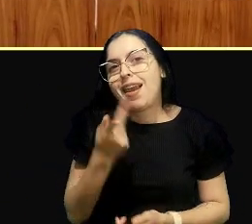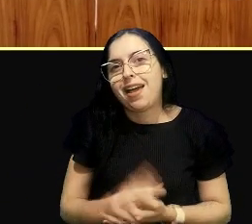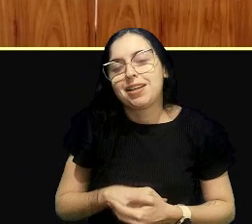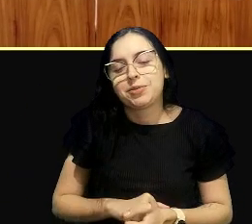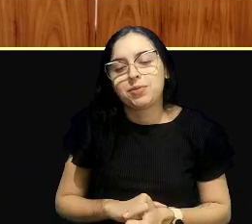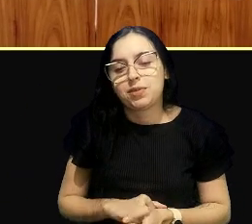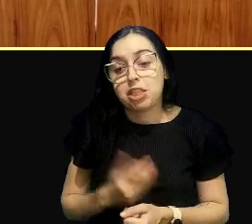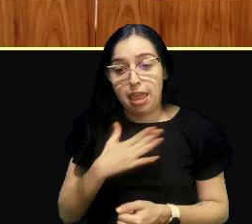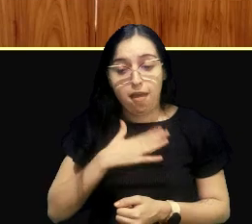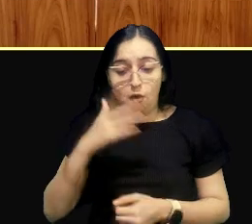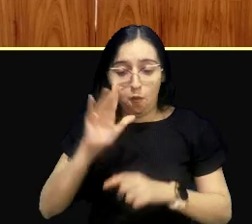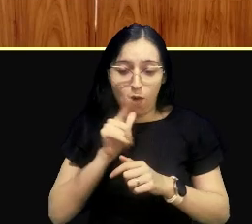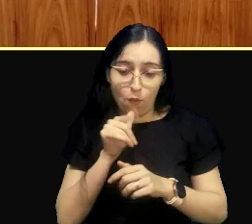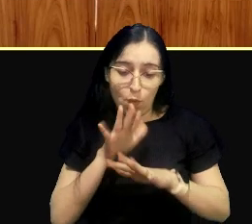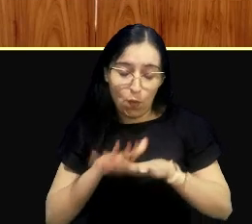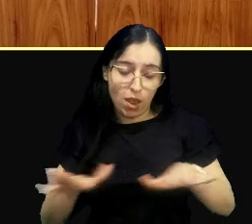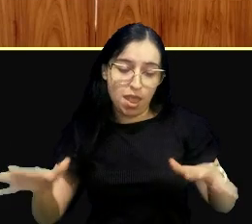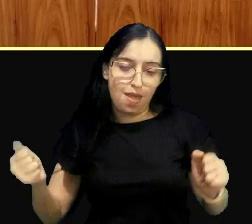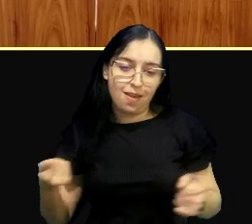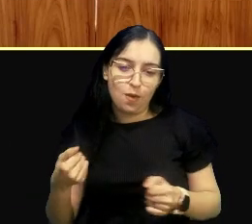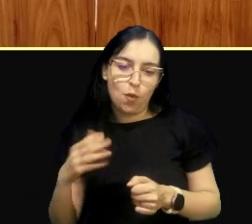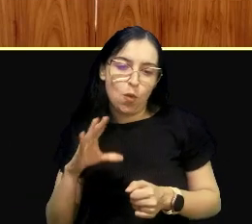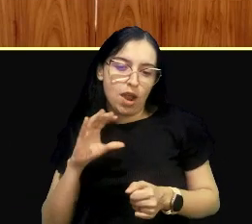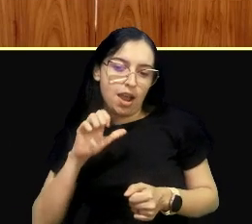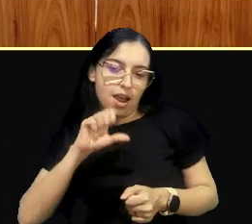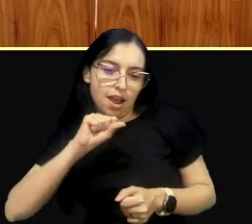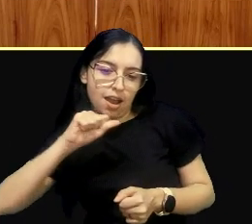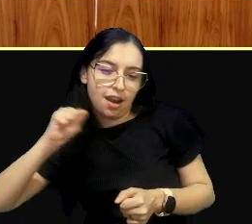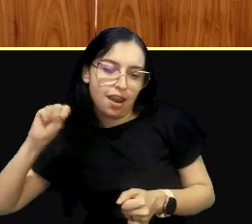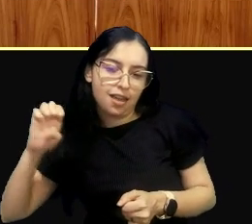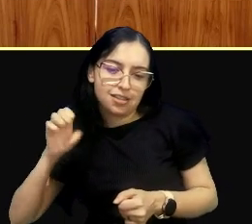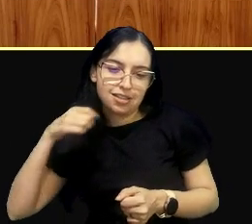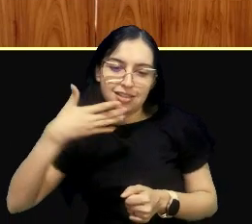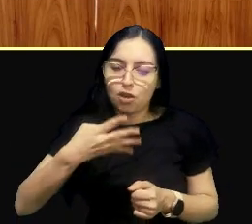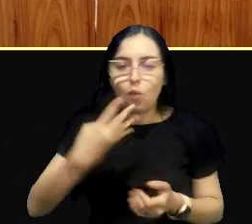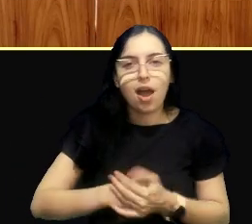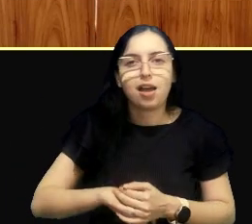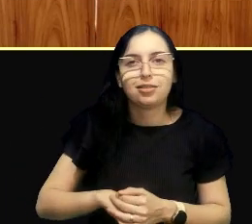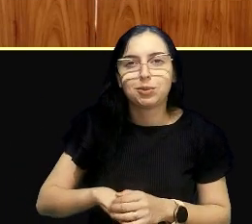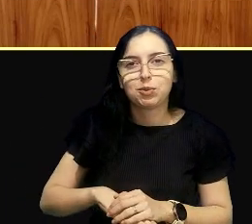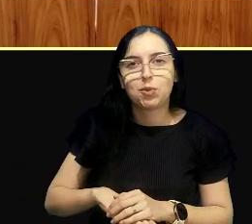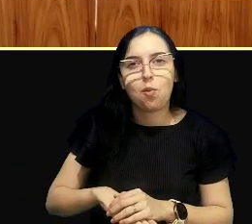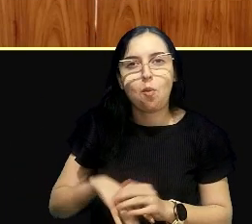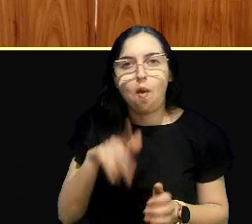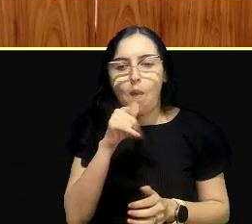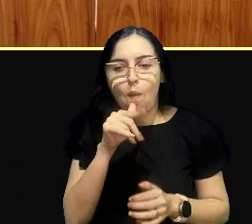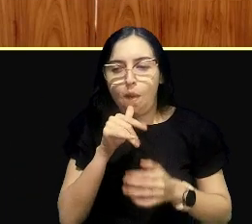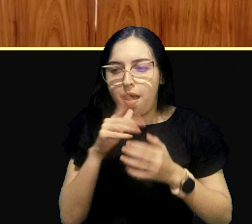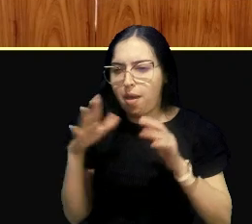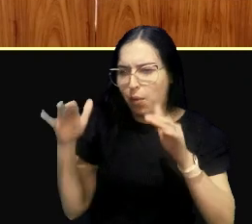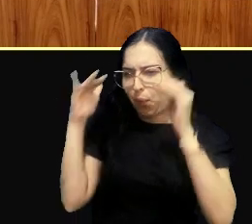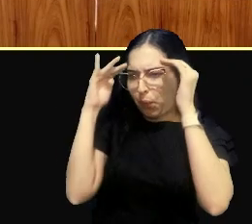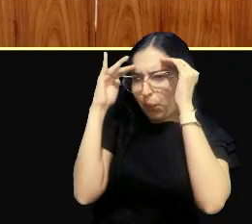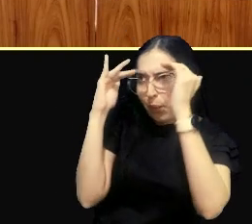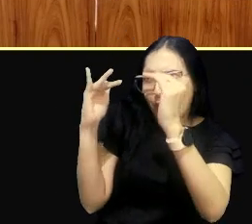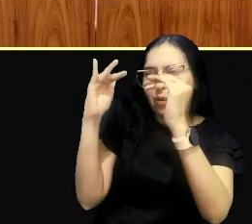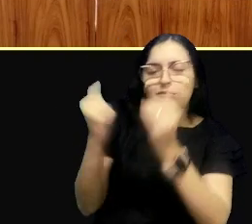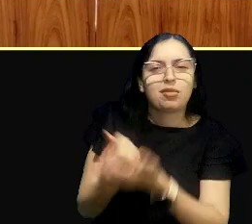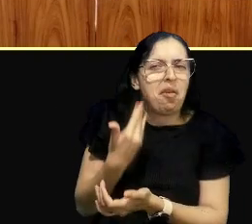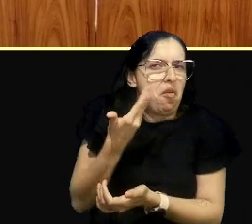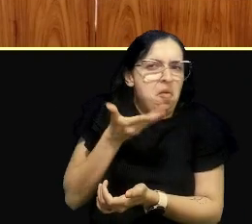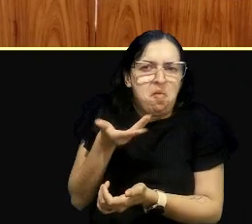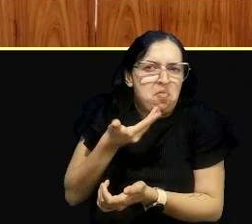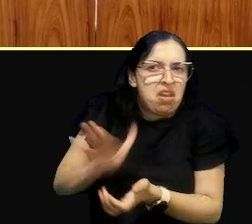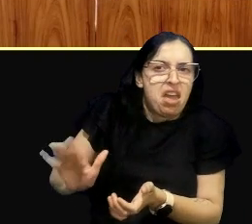dá um bom artigo, a ambição do rio, esse rio é ambicioso, eu não quero ser